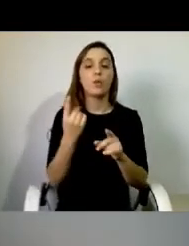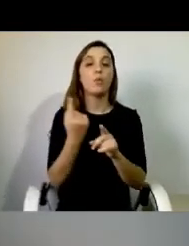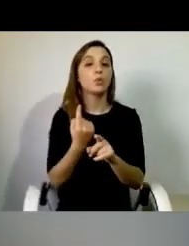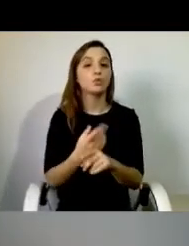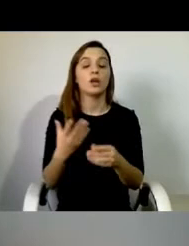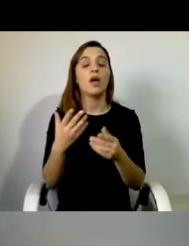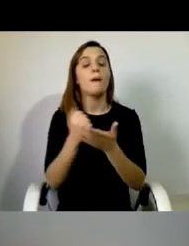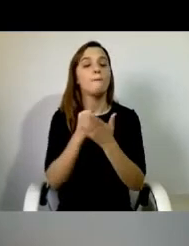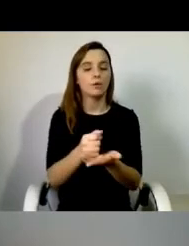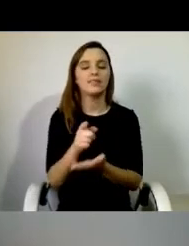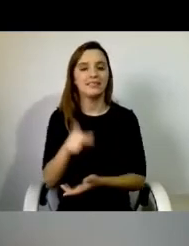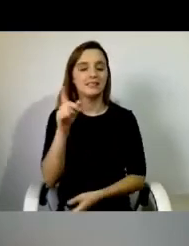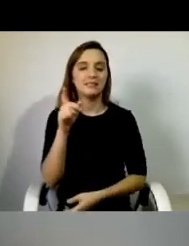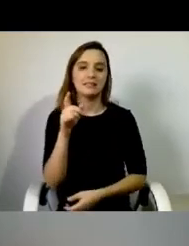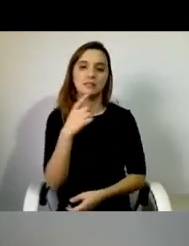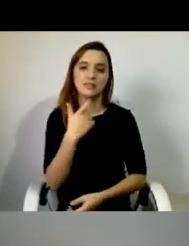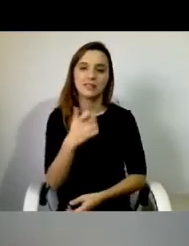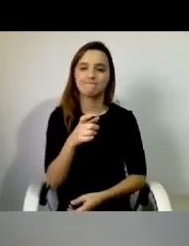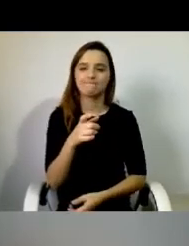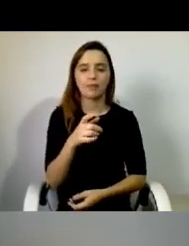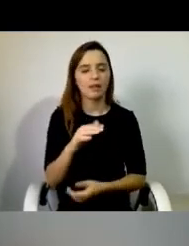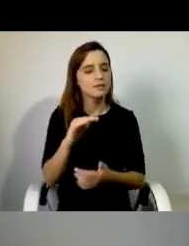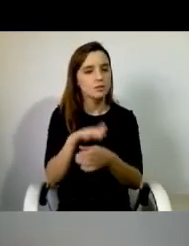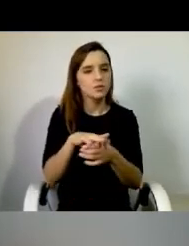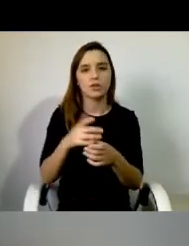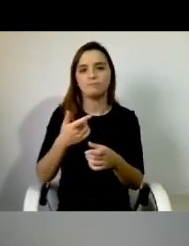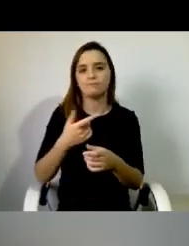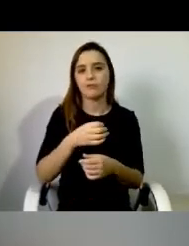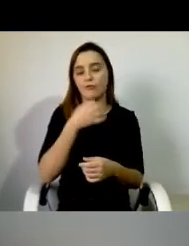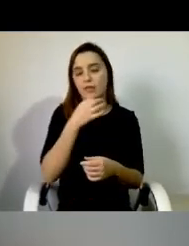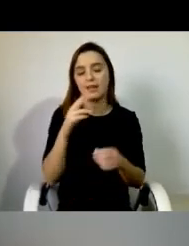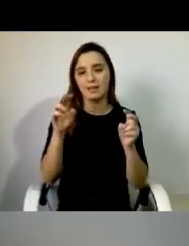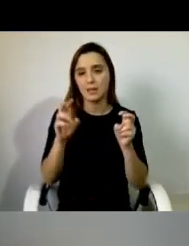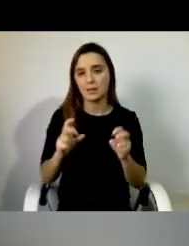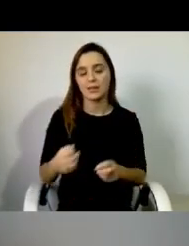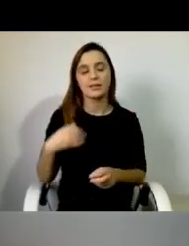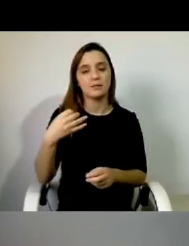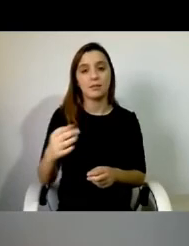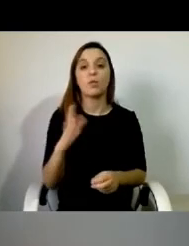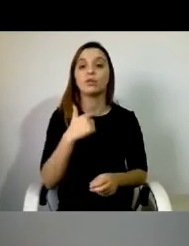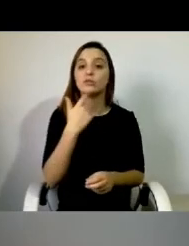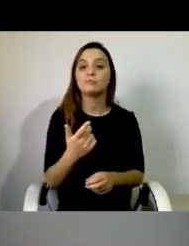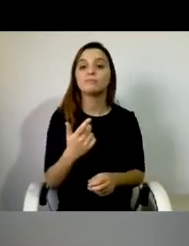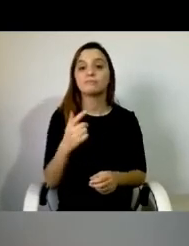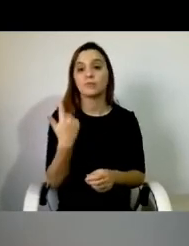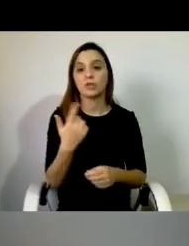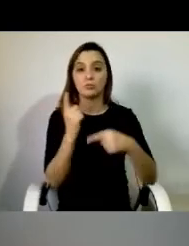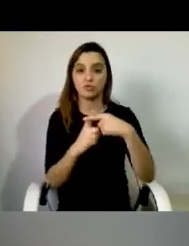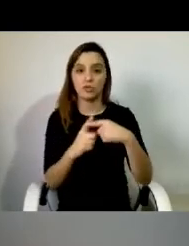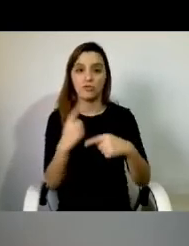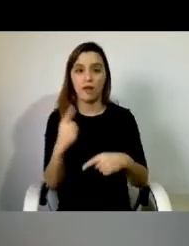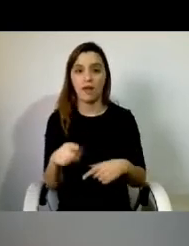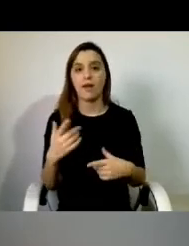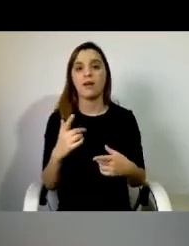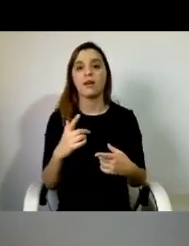uma questão que é constante. E um ponto de falar-te a nosso favor, que nós acreditamos que